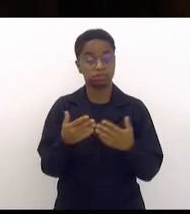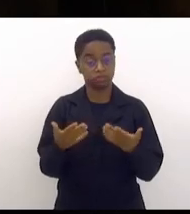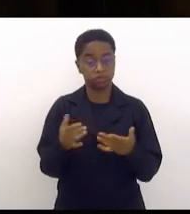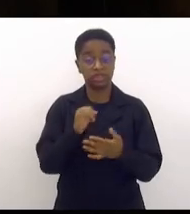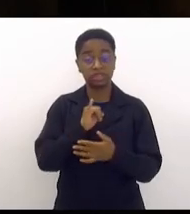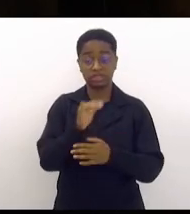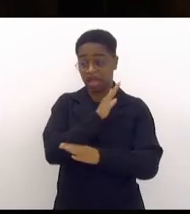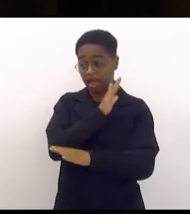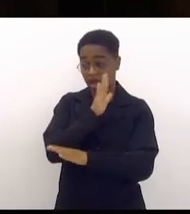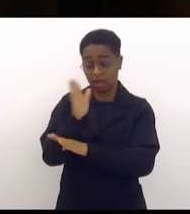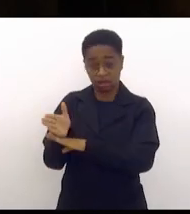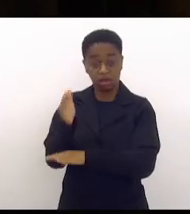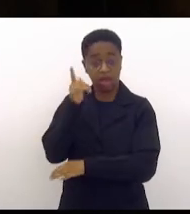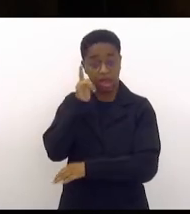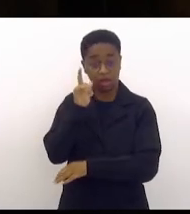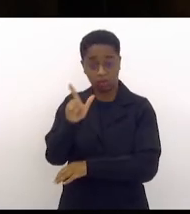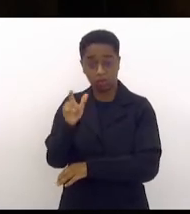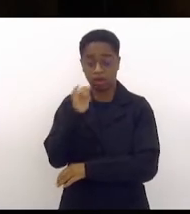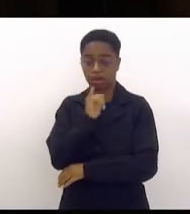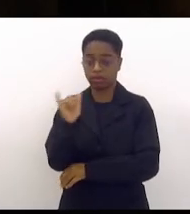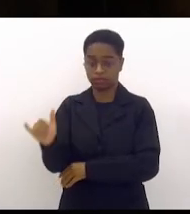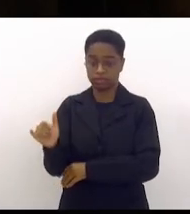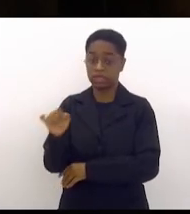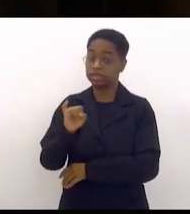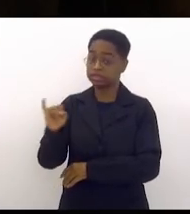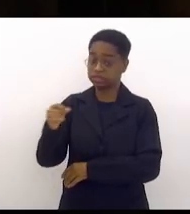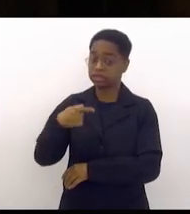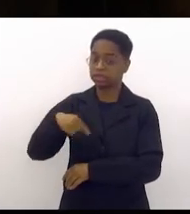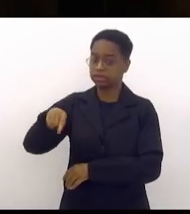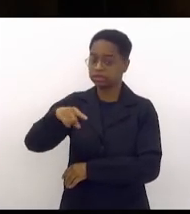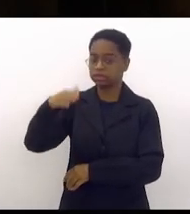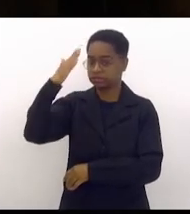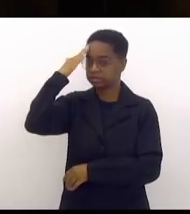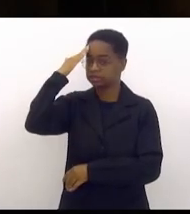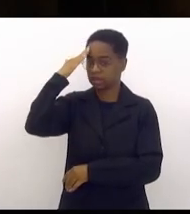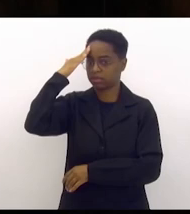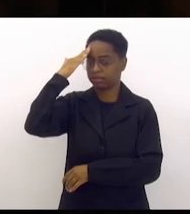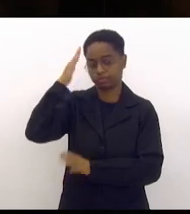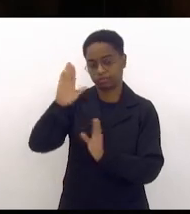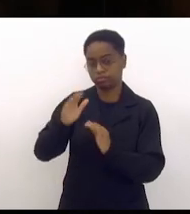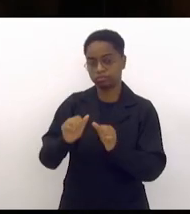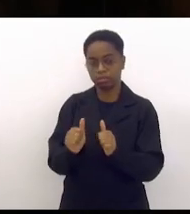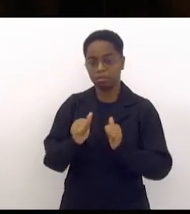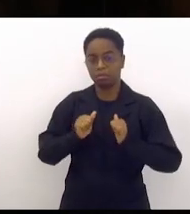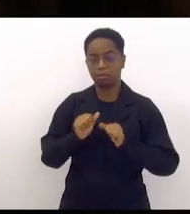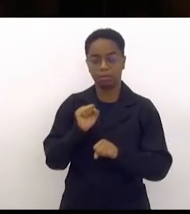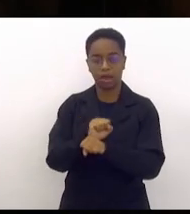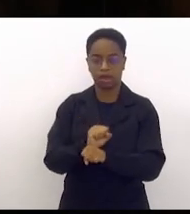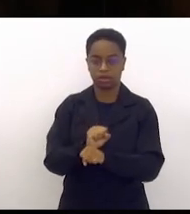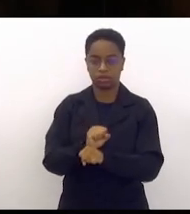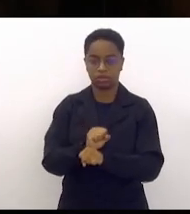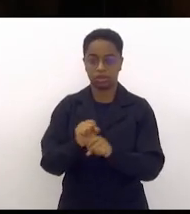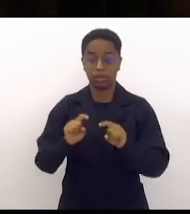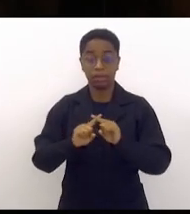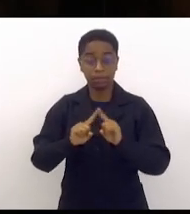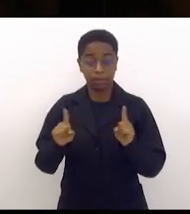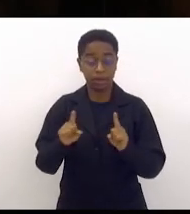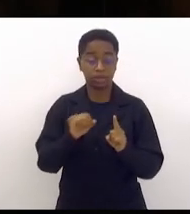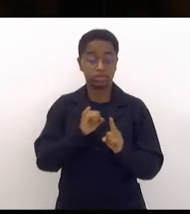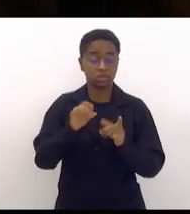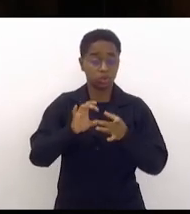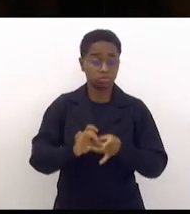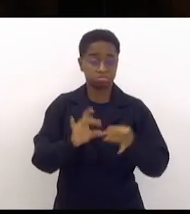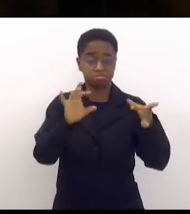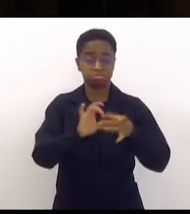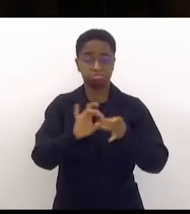recado chegar quem tem juízo encolhe mas enquanto estiver esse